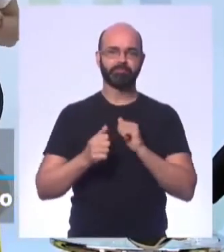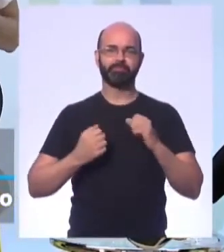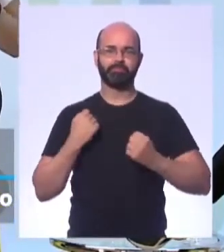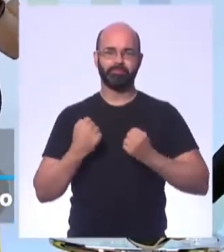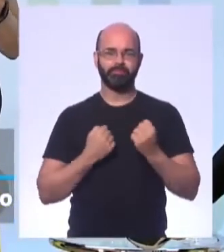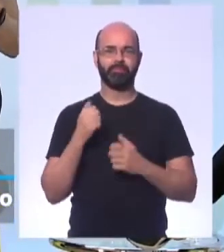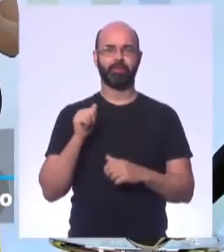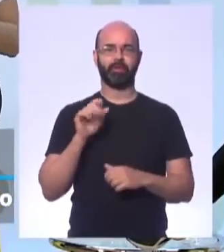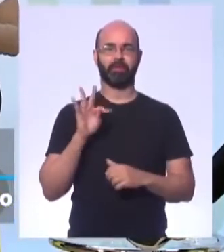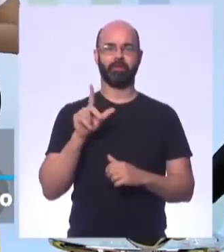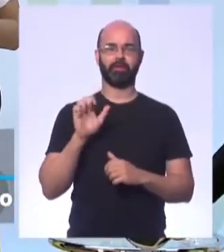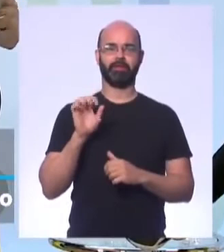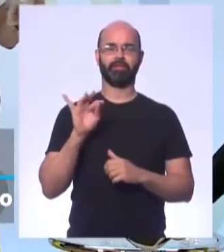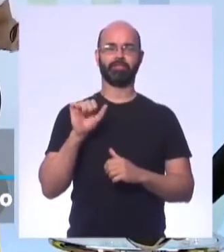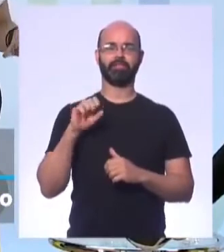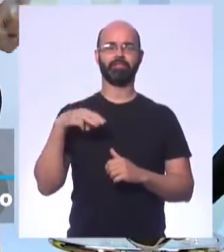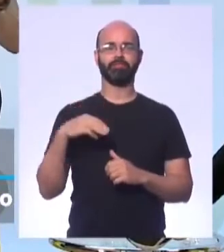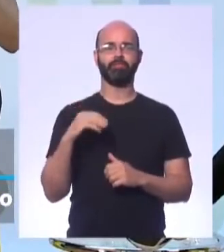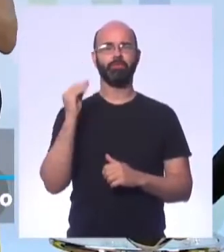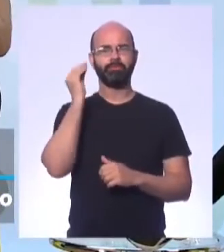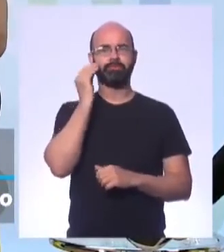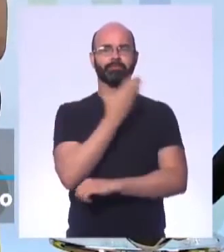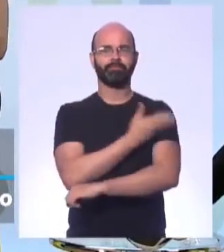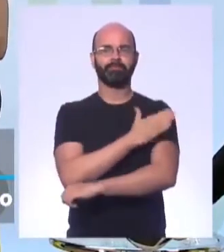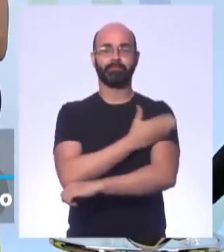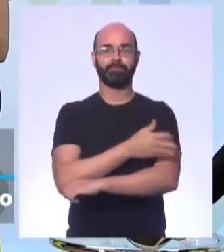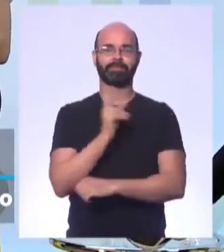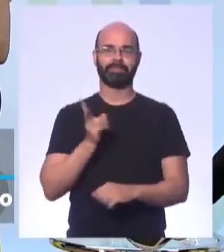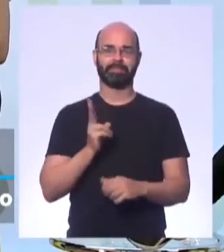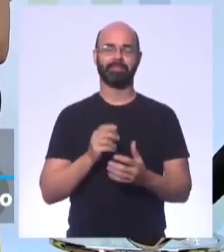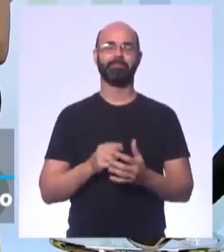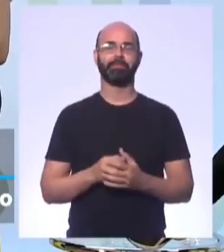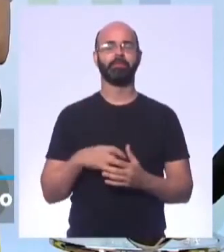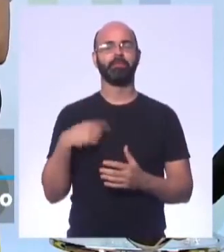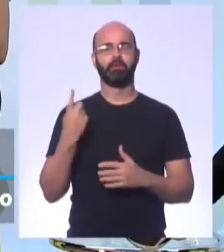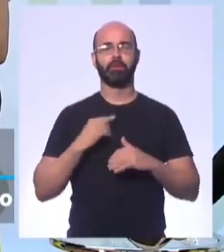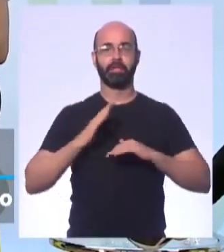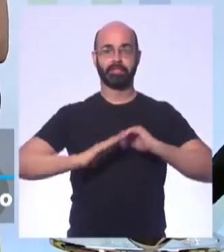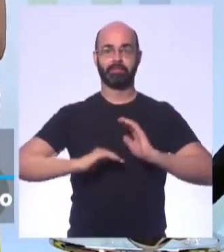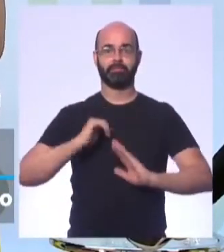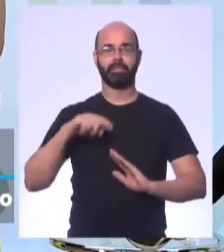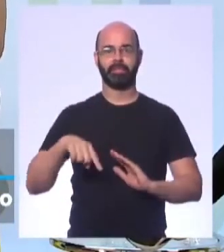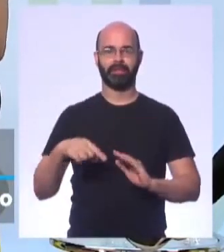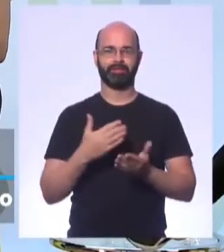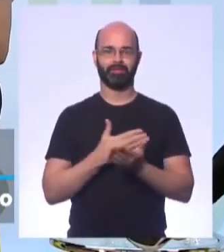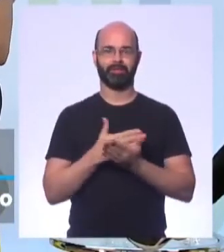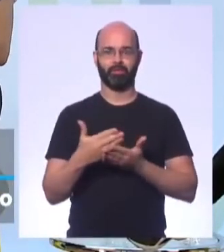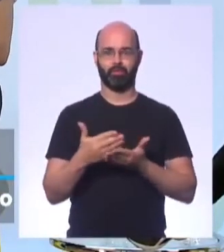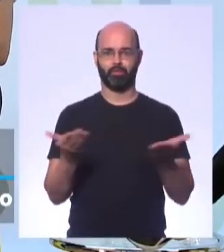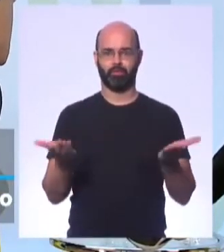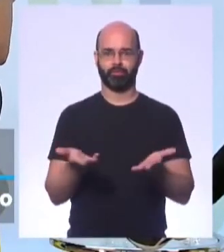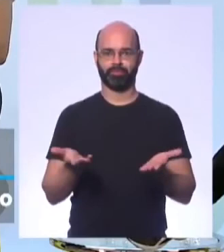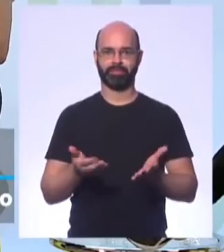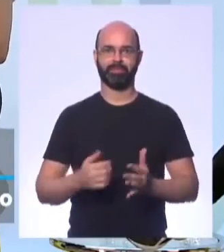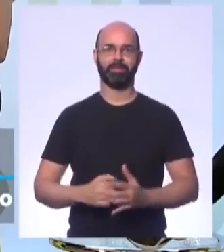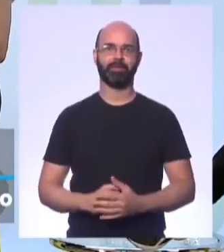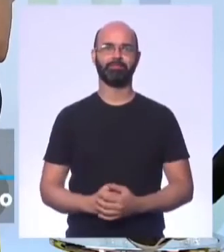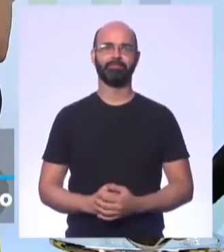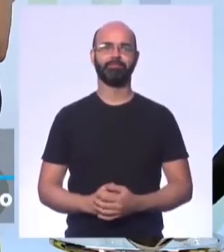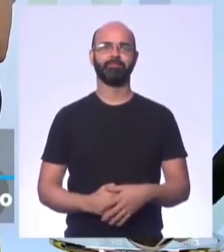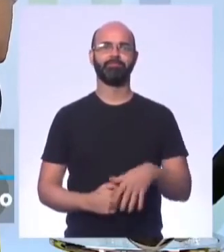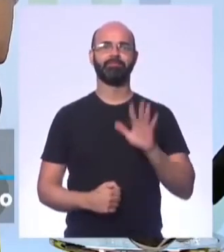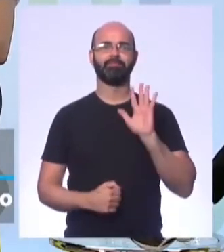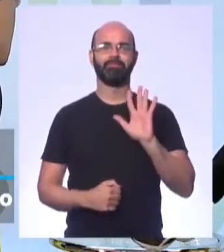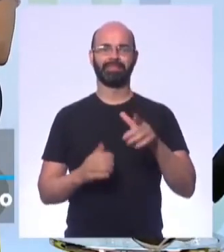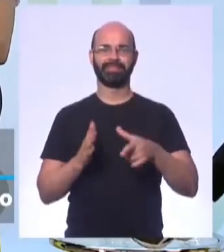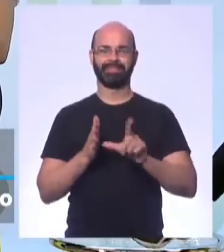então agora a gente está trabalhando essa habilidade. Vai todo mundo começar aí, não é? Com essa habilidade. Mas, é o que